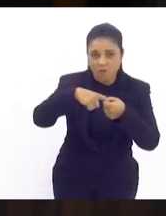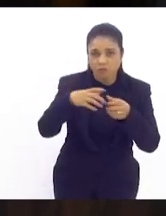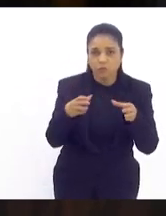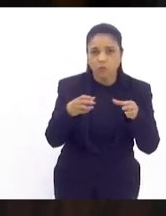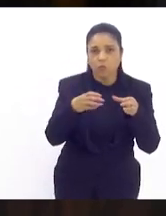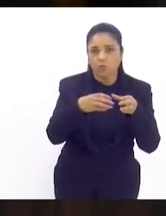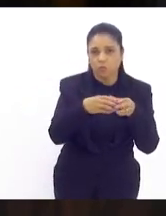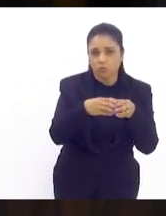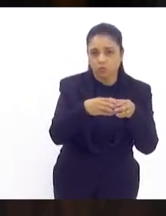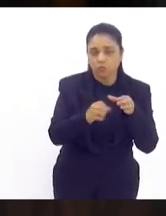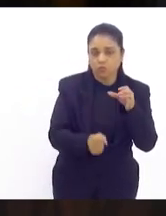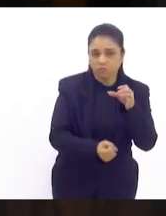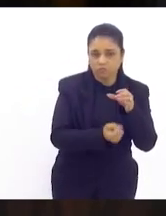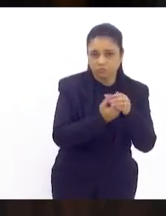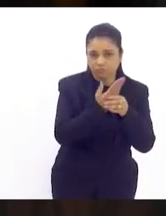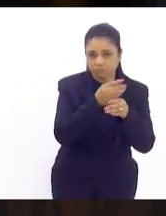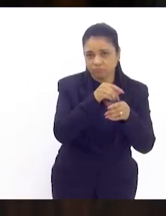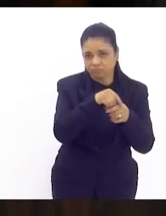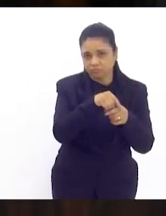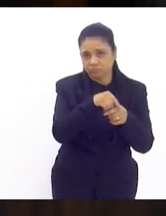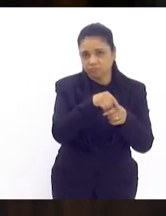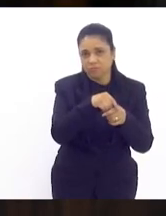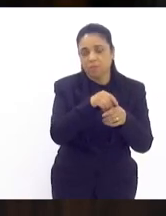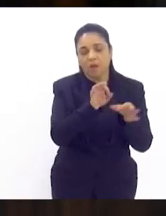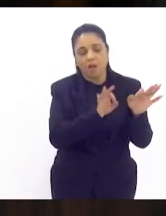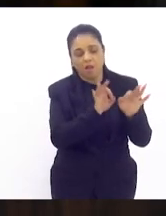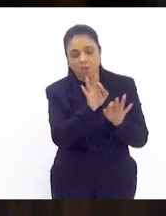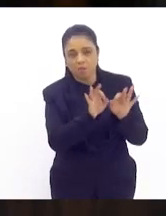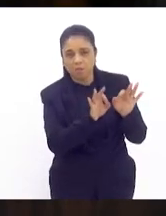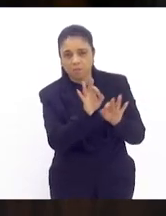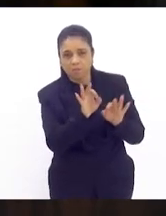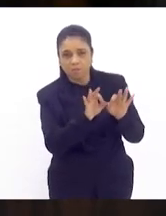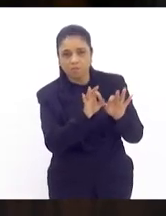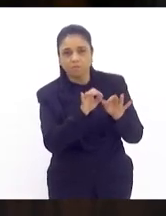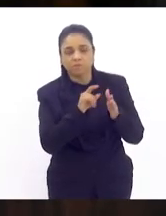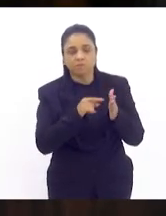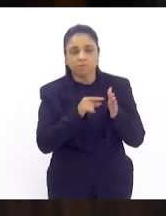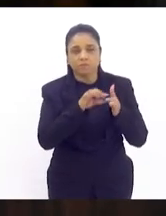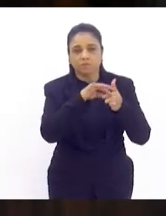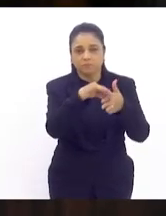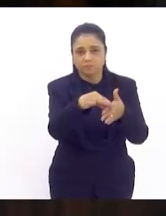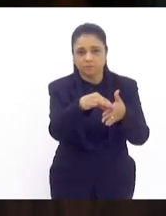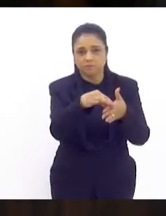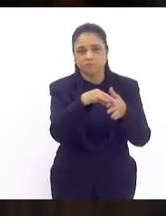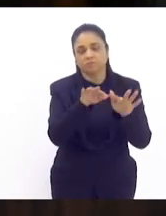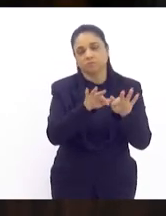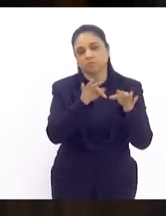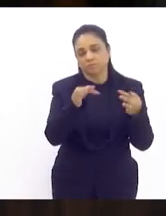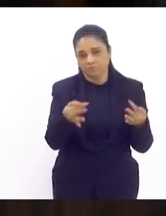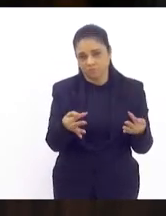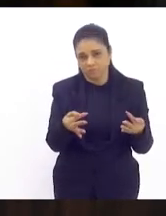autor para elaborar a indicação simples